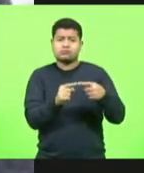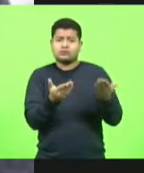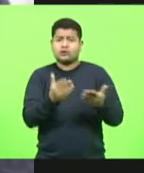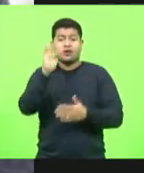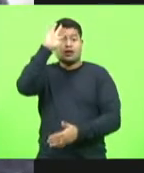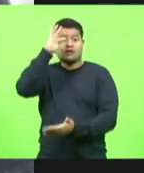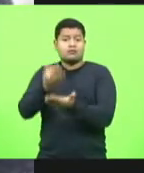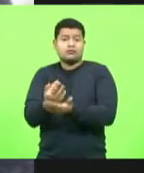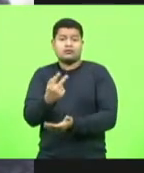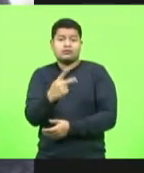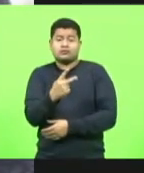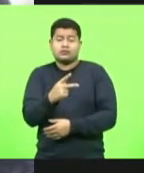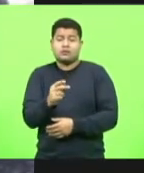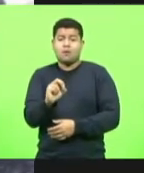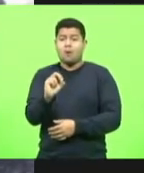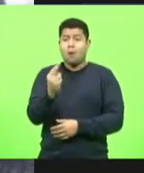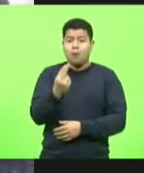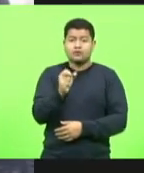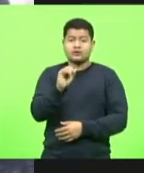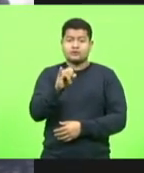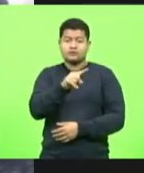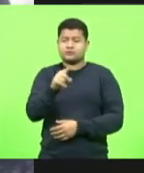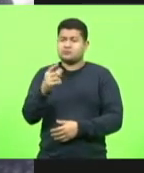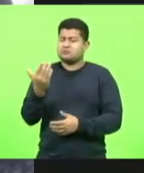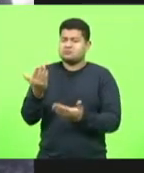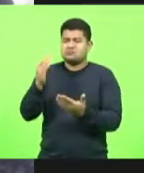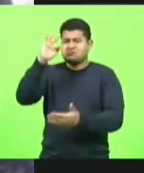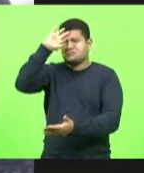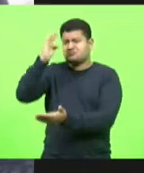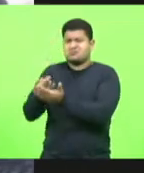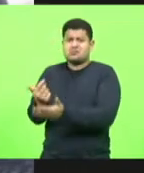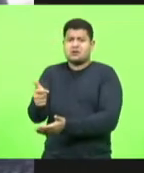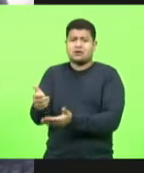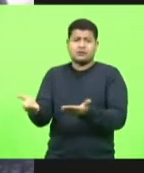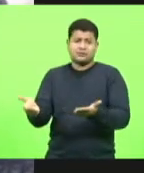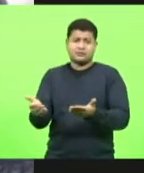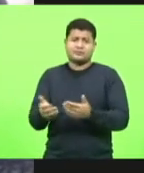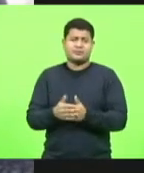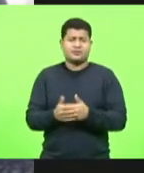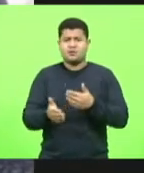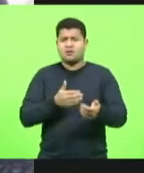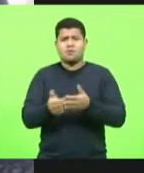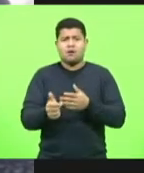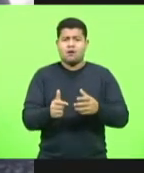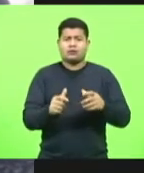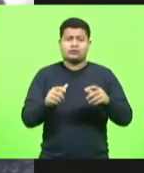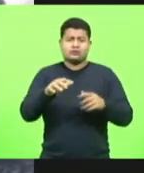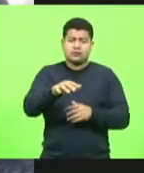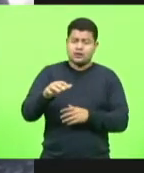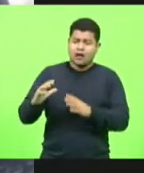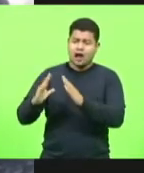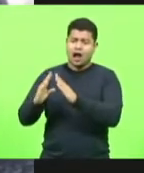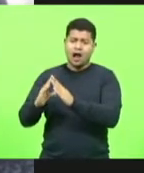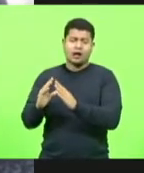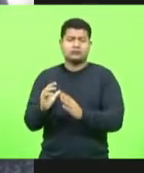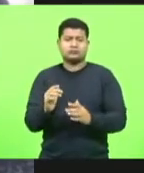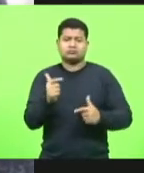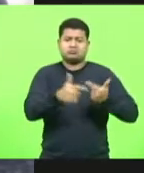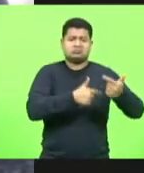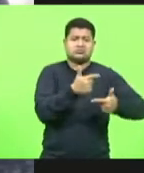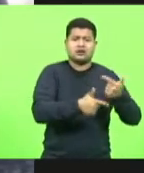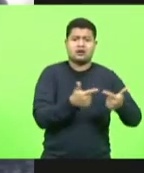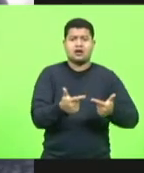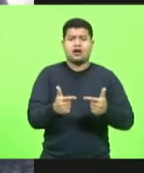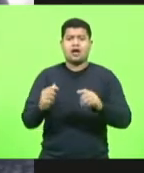ateísmo em cada arena da vida, seja no lar, seja no trabalho, na sala de aula, no